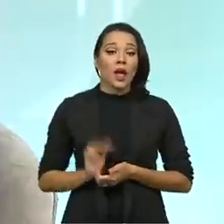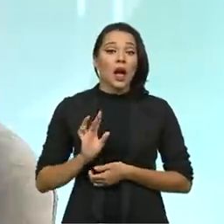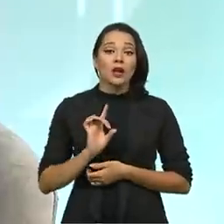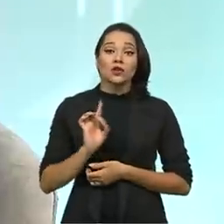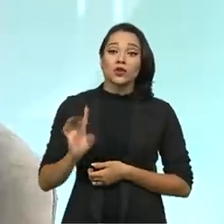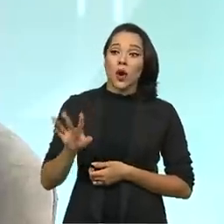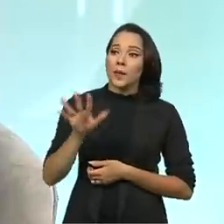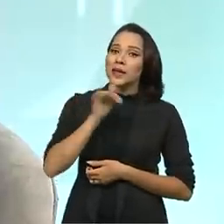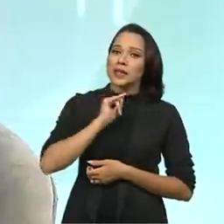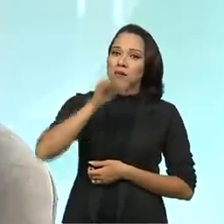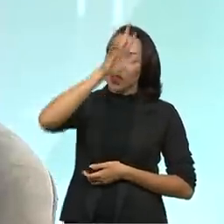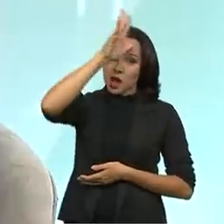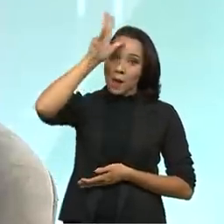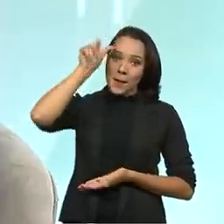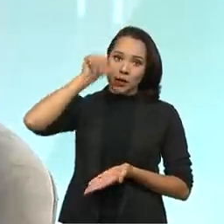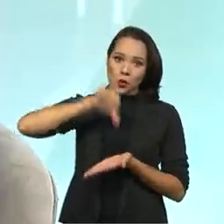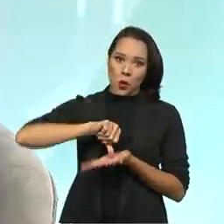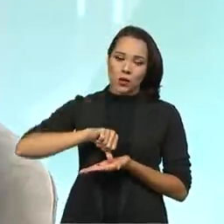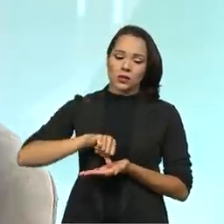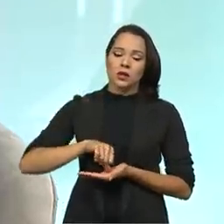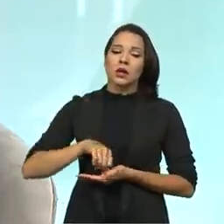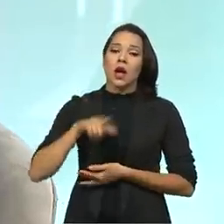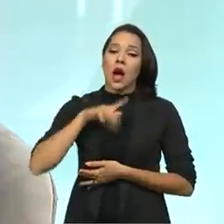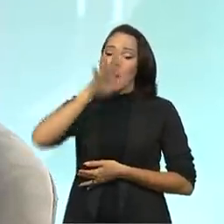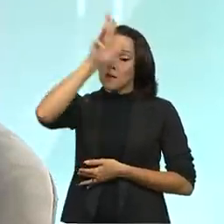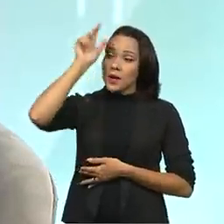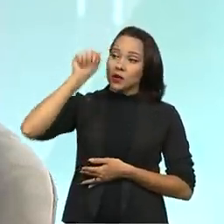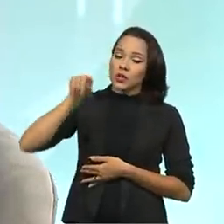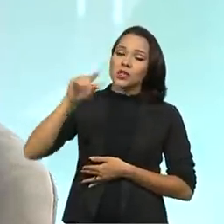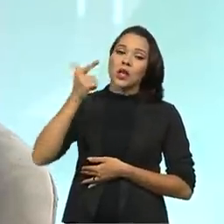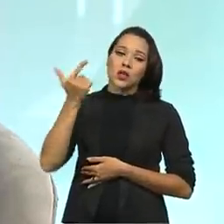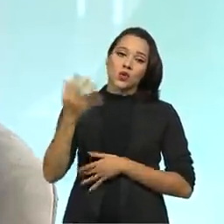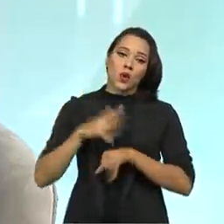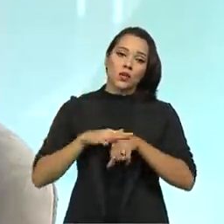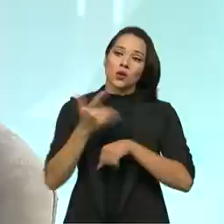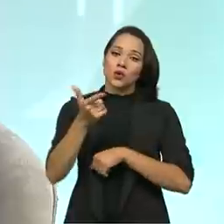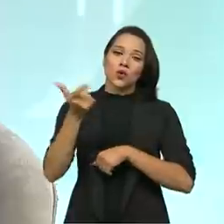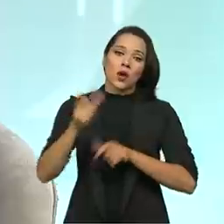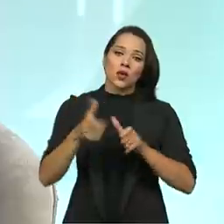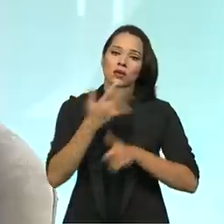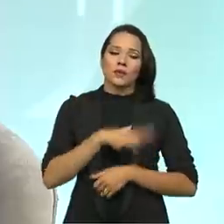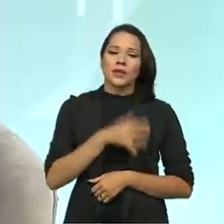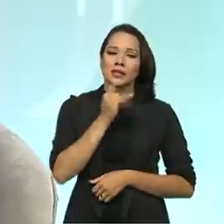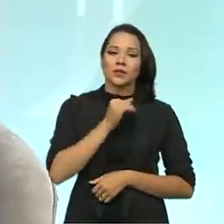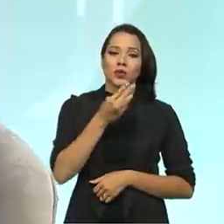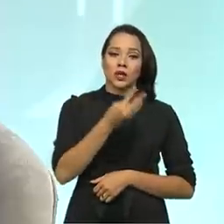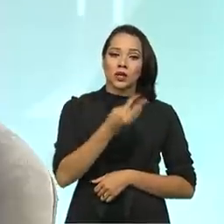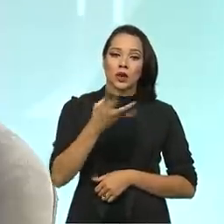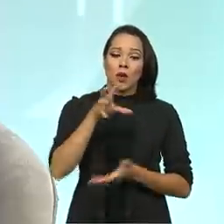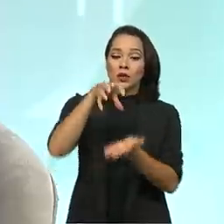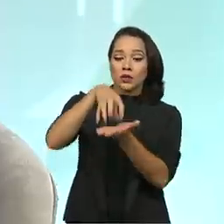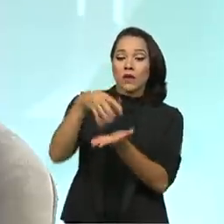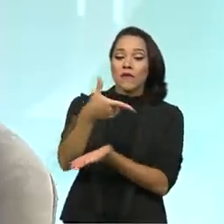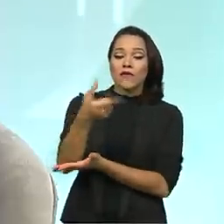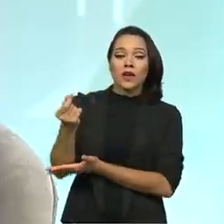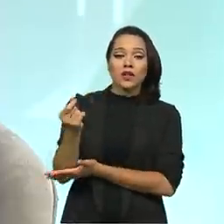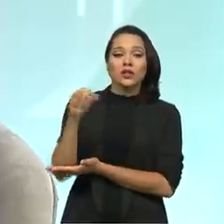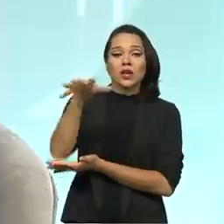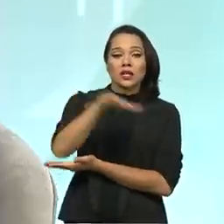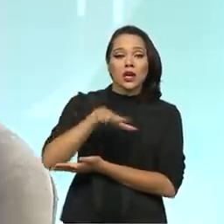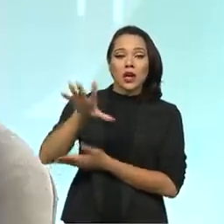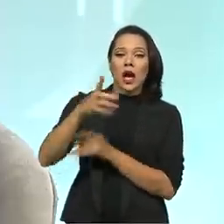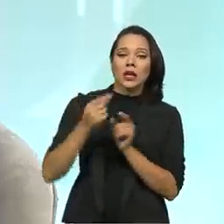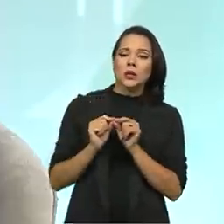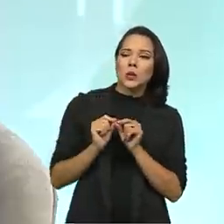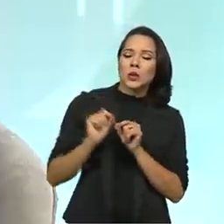em áreas da Amazônia, onde a gente tem algumas doenças que em outros lugares não tem. Então, dos 34 distritos nossos, 20 estão em áreas